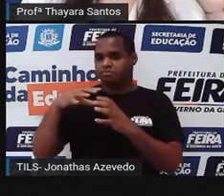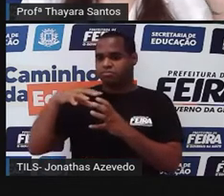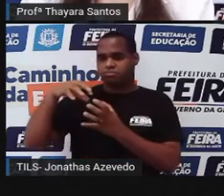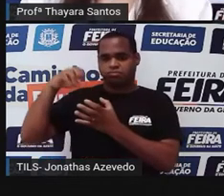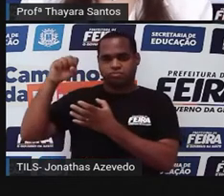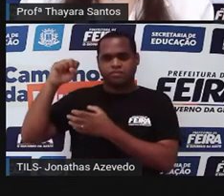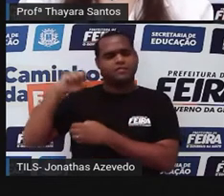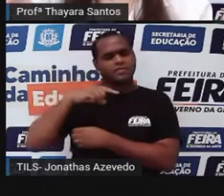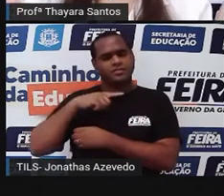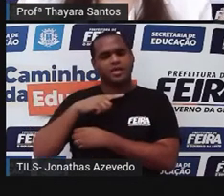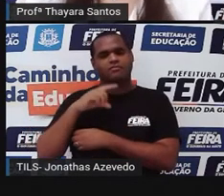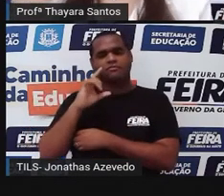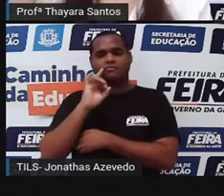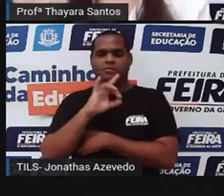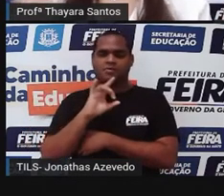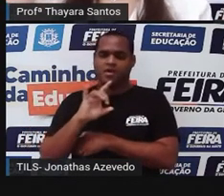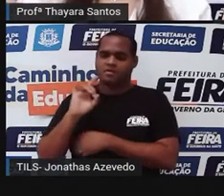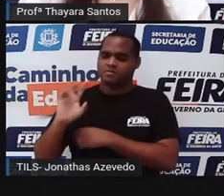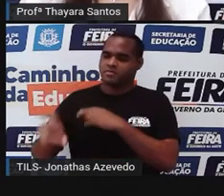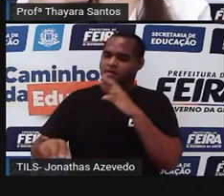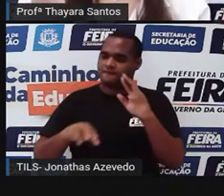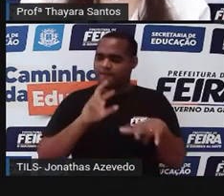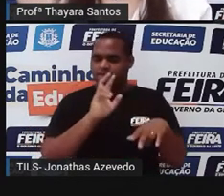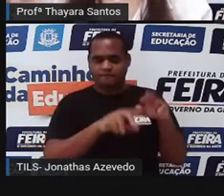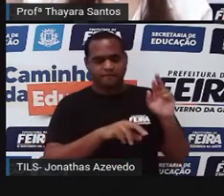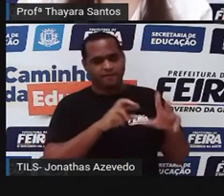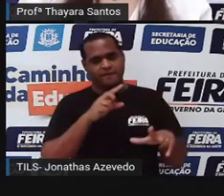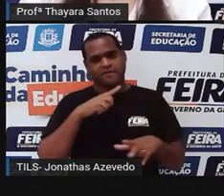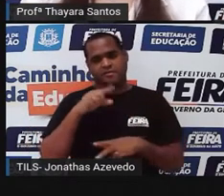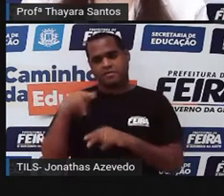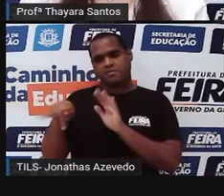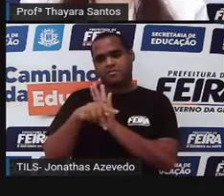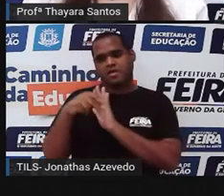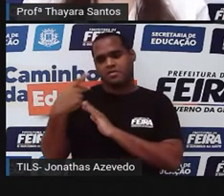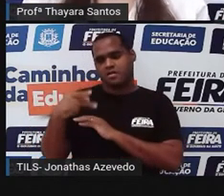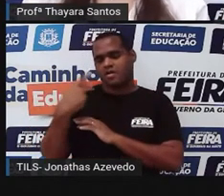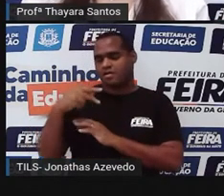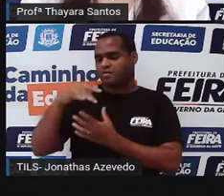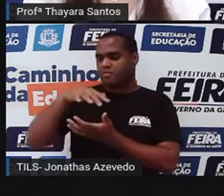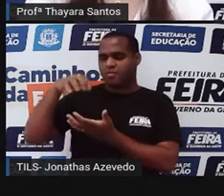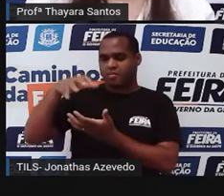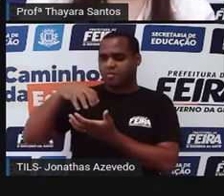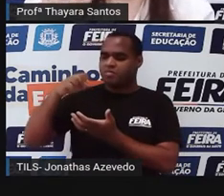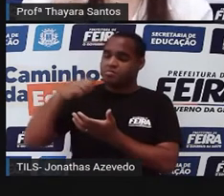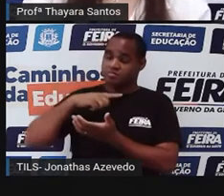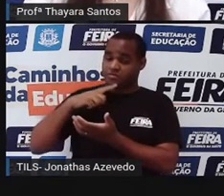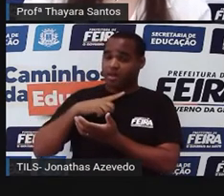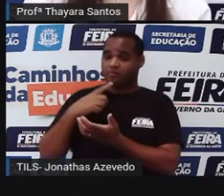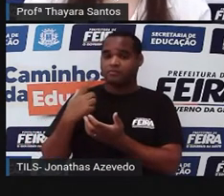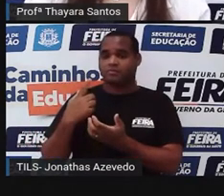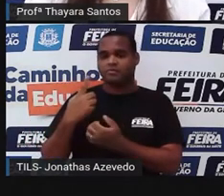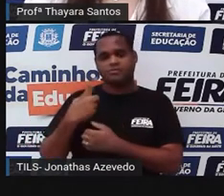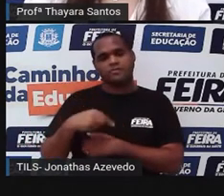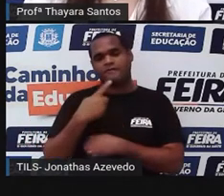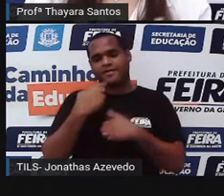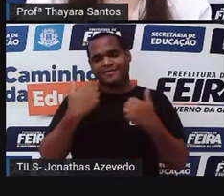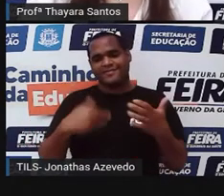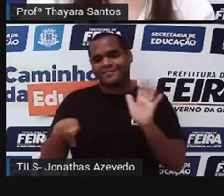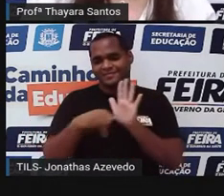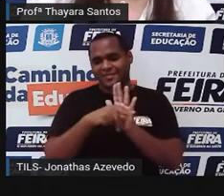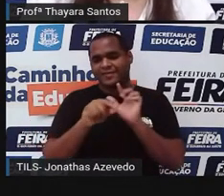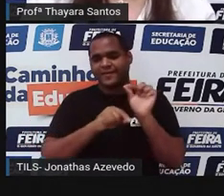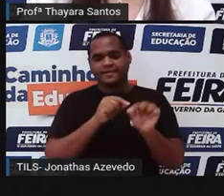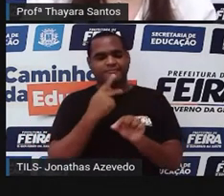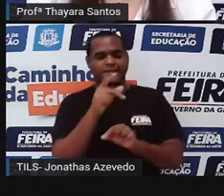Então, cada substância, cada matéria tem o seu próprio ponto de ebulição. Por isso que a gente diz que é uma propriedade